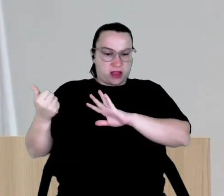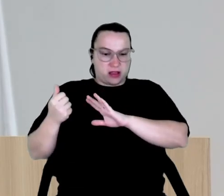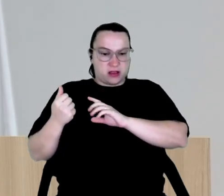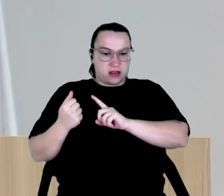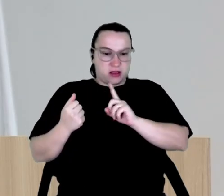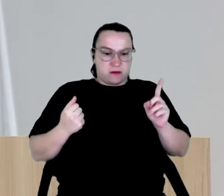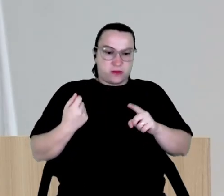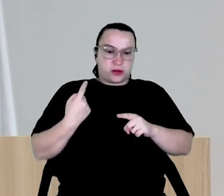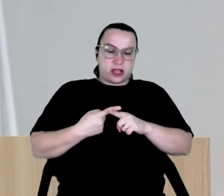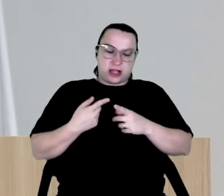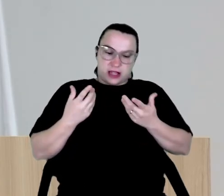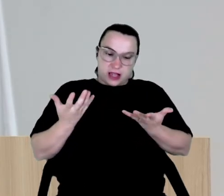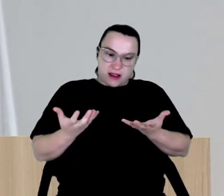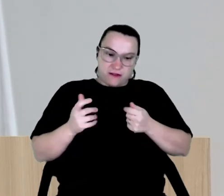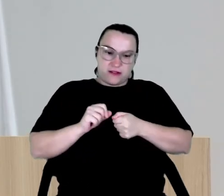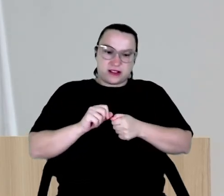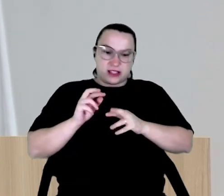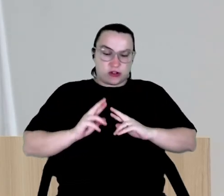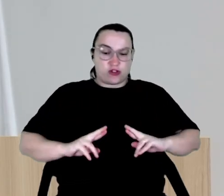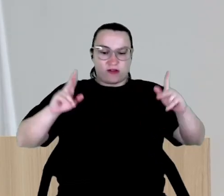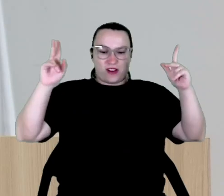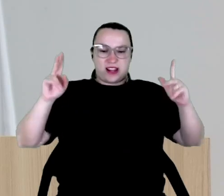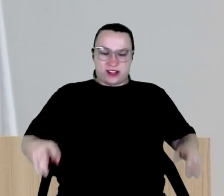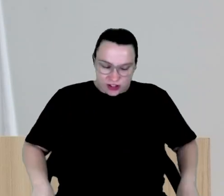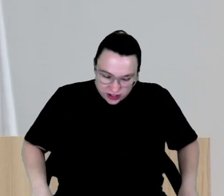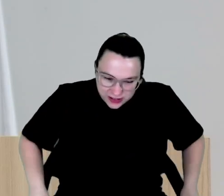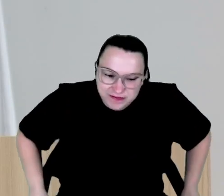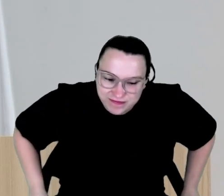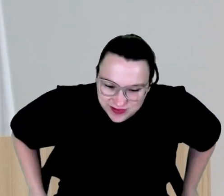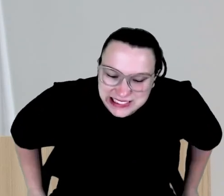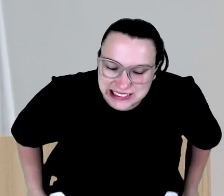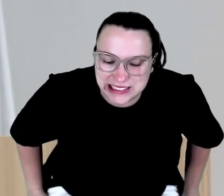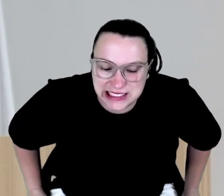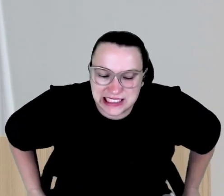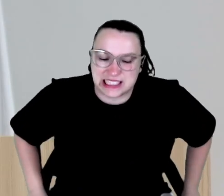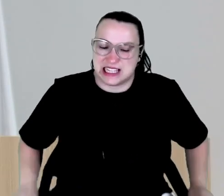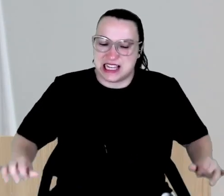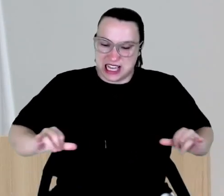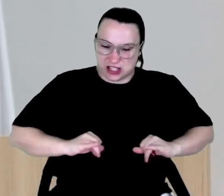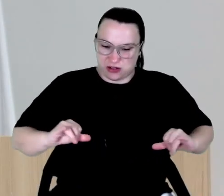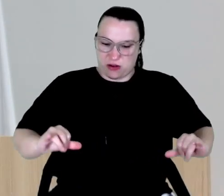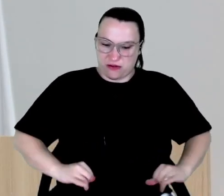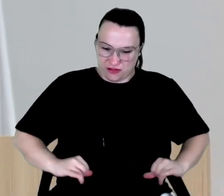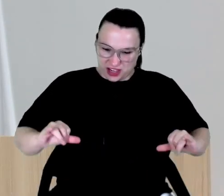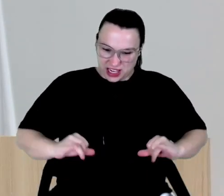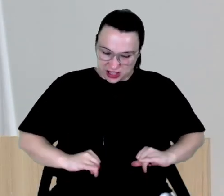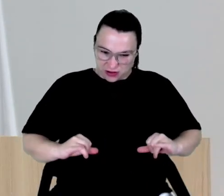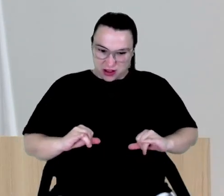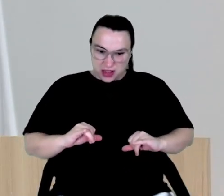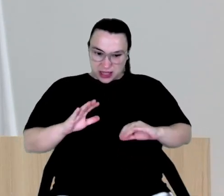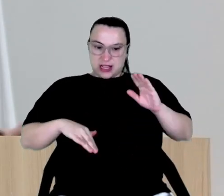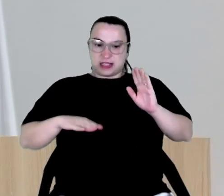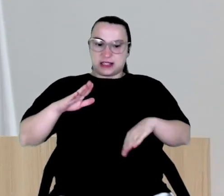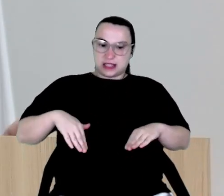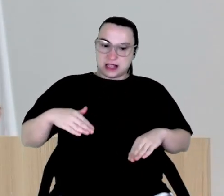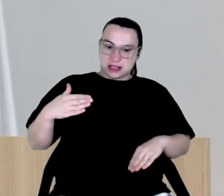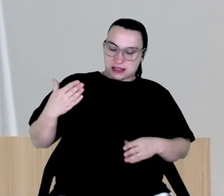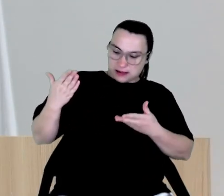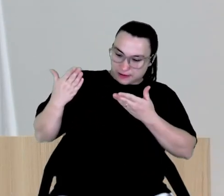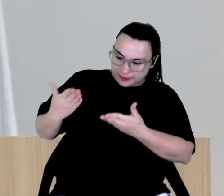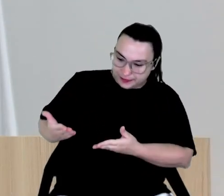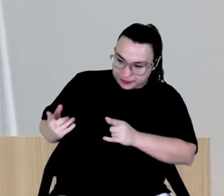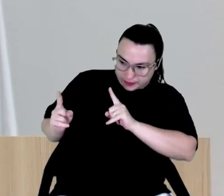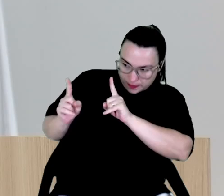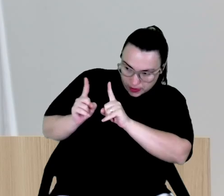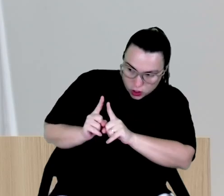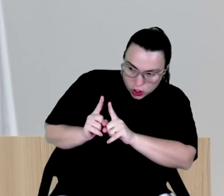a diferença. Só por esse motivo. É doído. É doído você saber que pessoas que você considerava estar do seu lado,